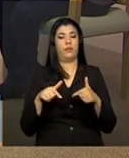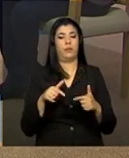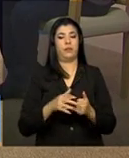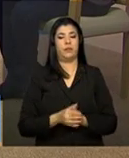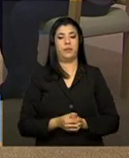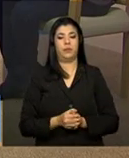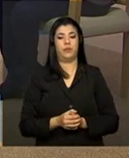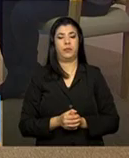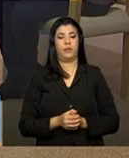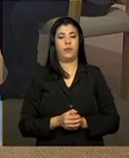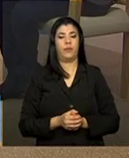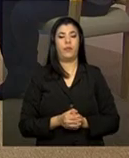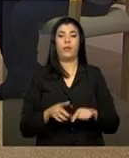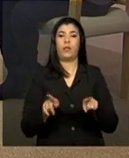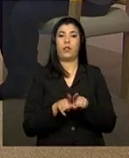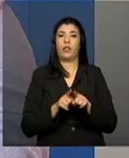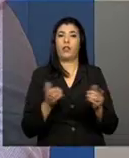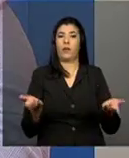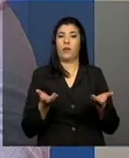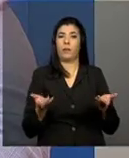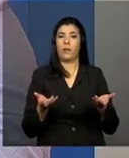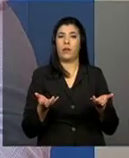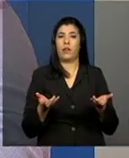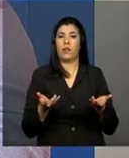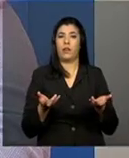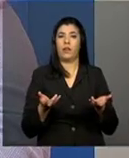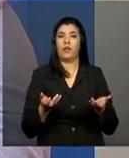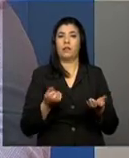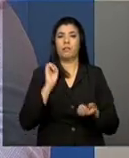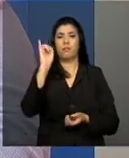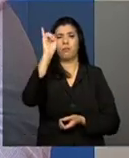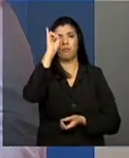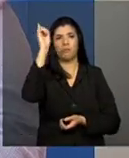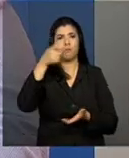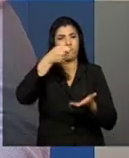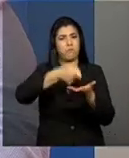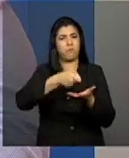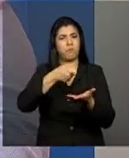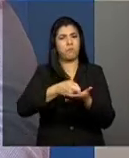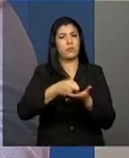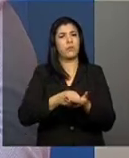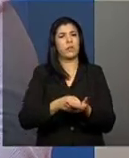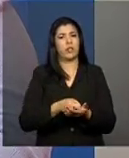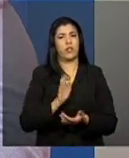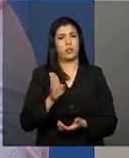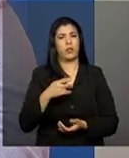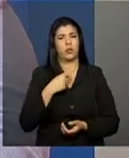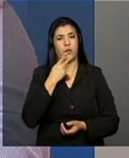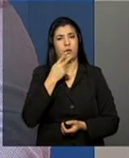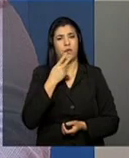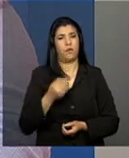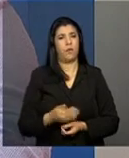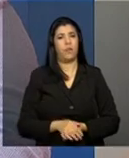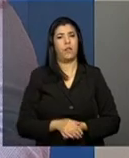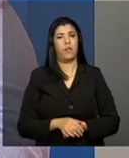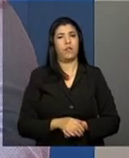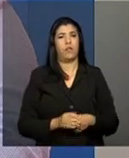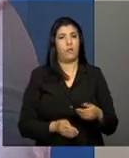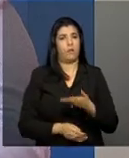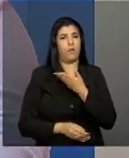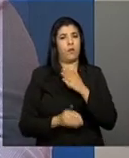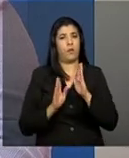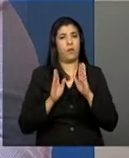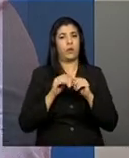assim, acho que reforçar bastante a fala do Luiz no sentido da